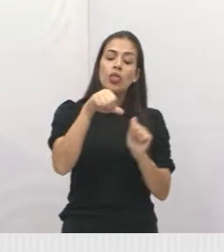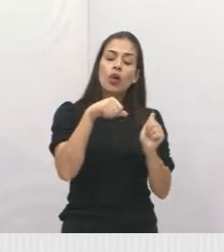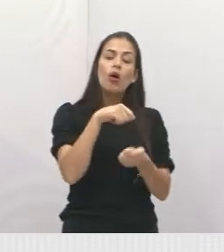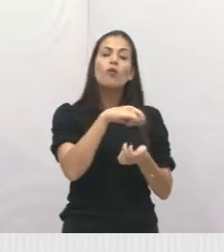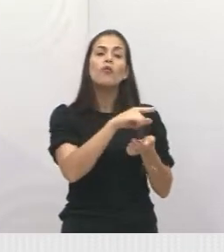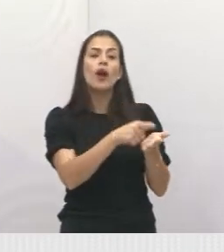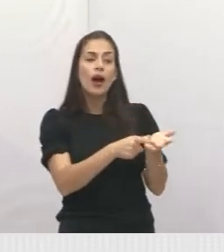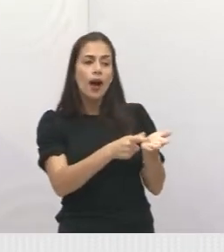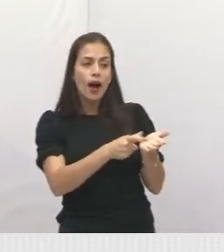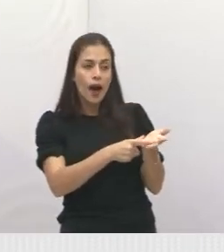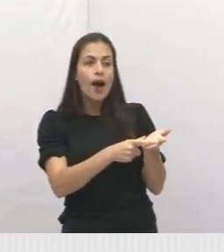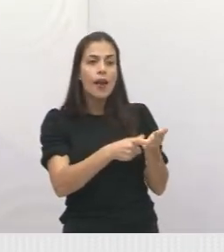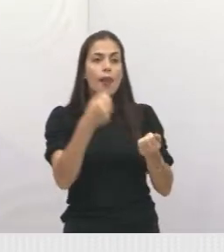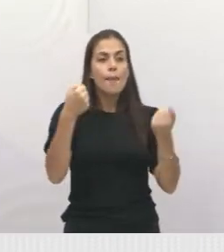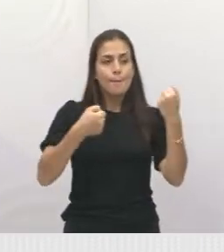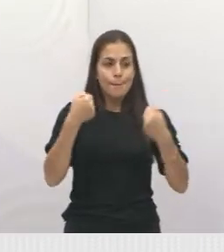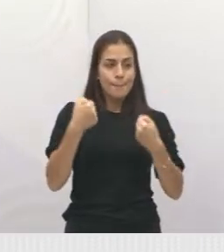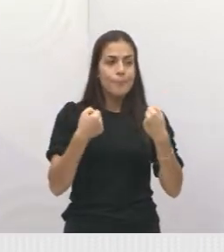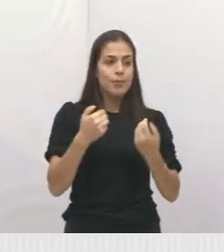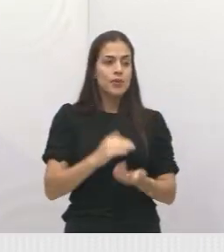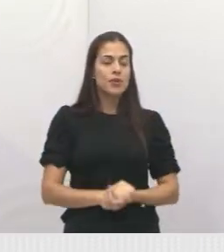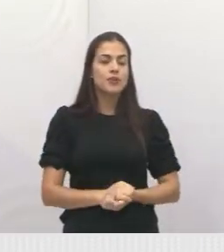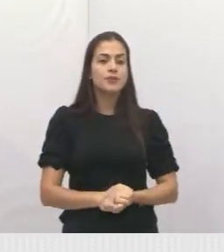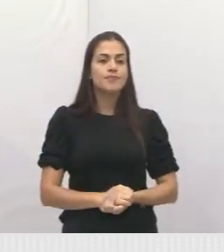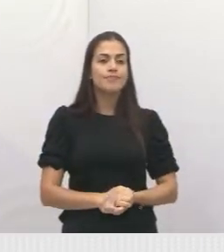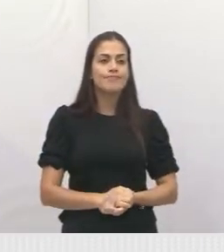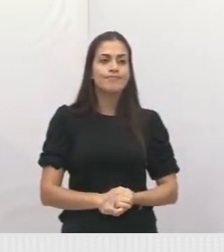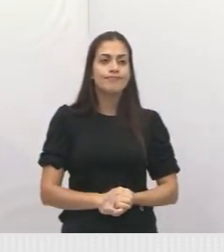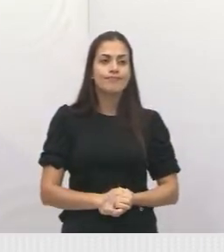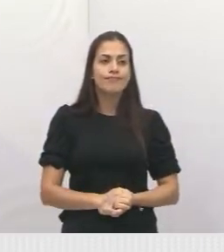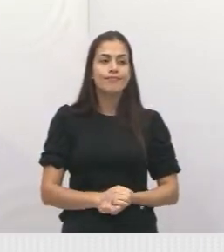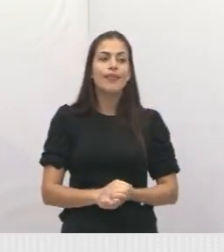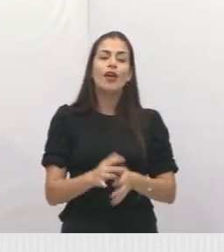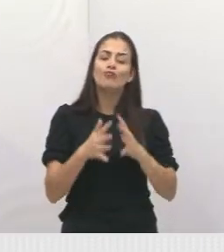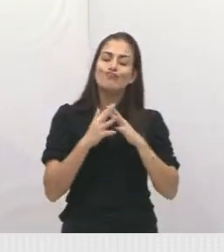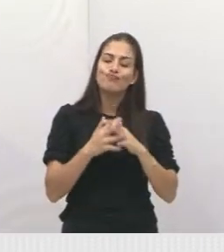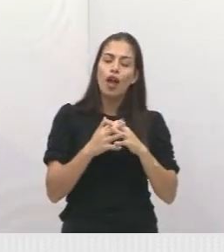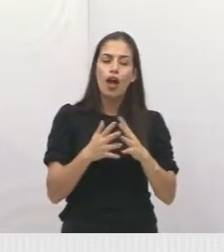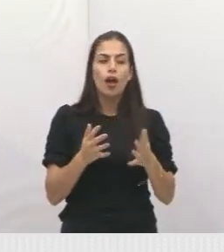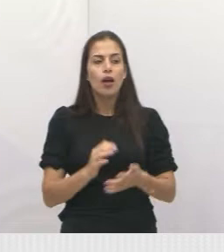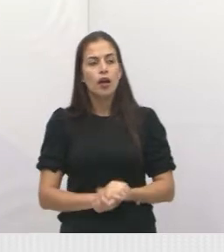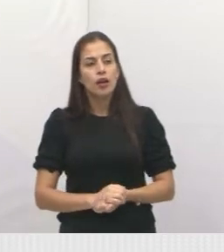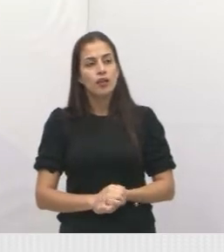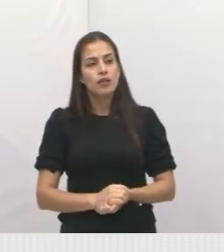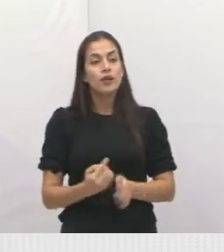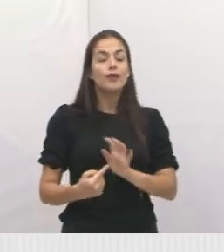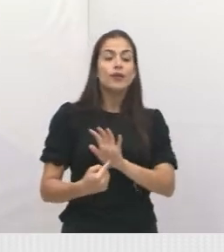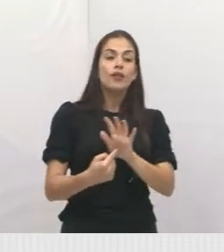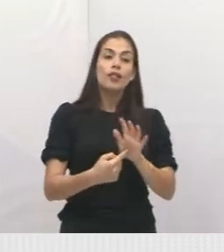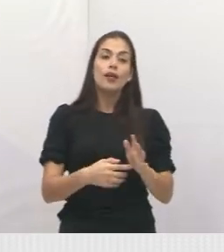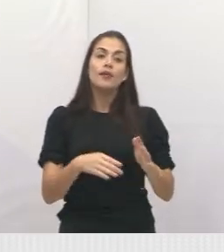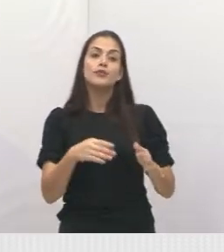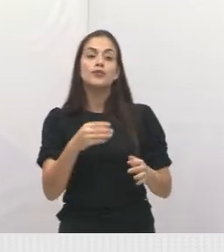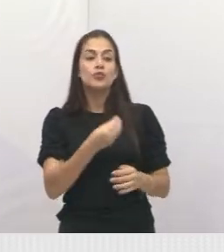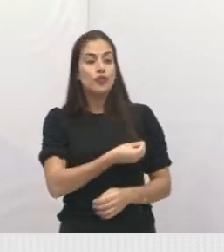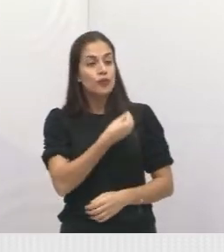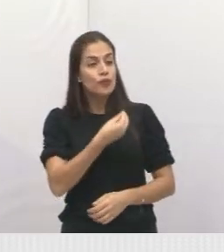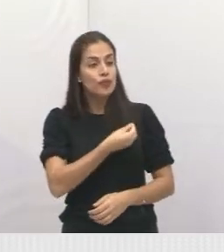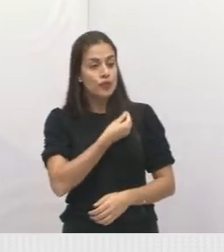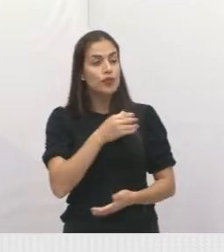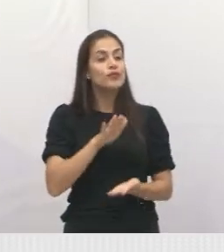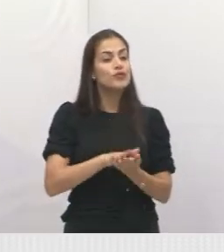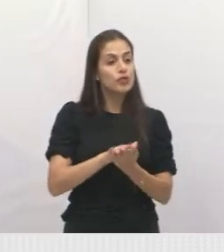Não vou passar nos exame. Complicado. Esse é o relato de um morador que precisa do SUS.